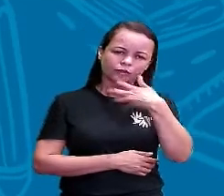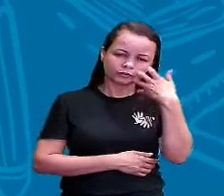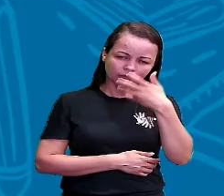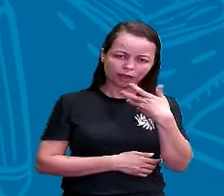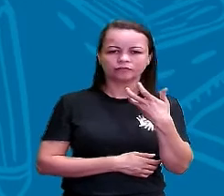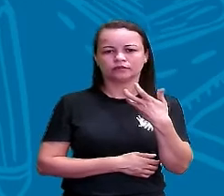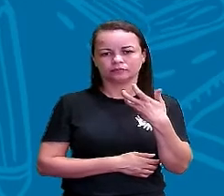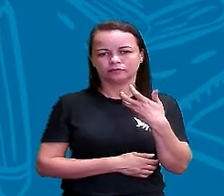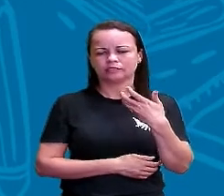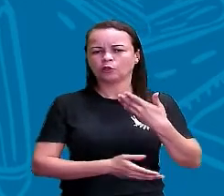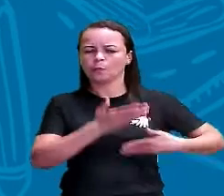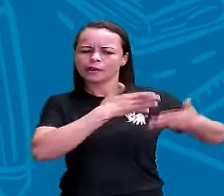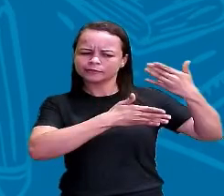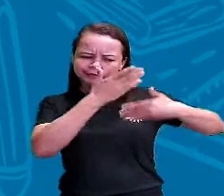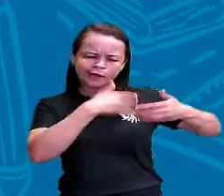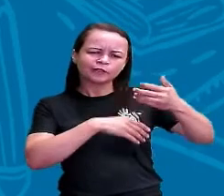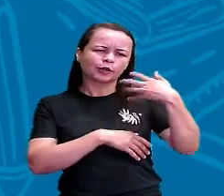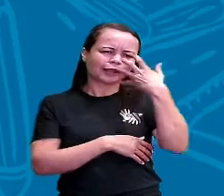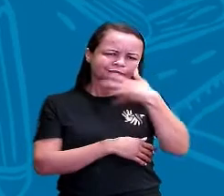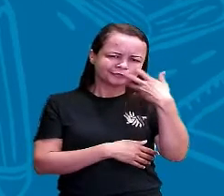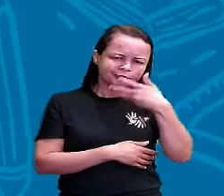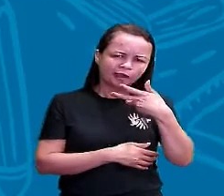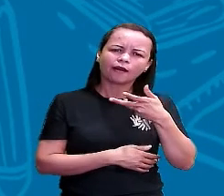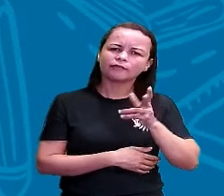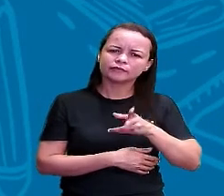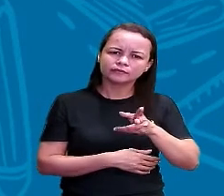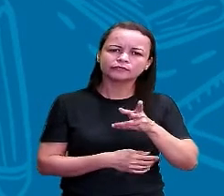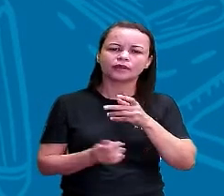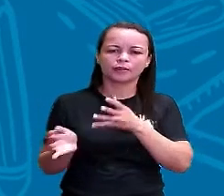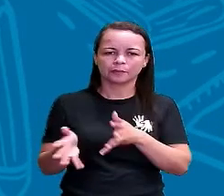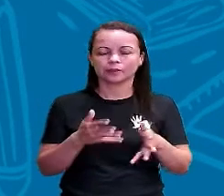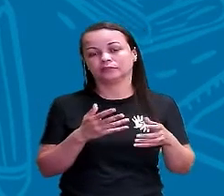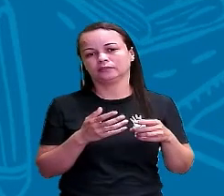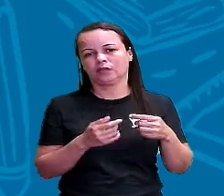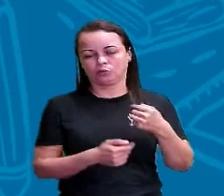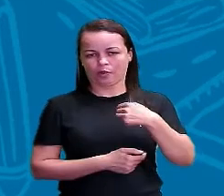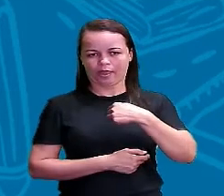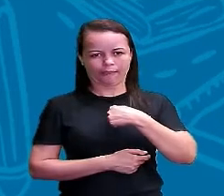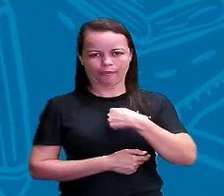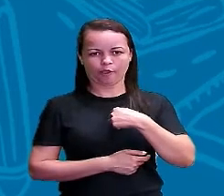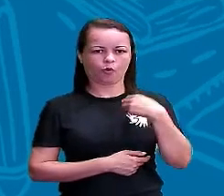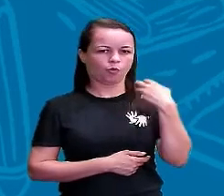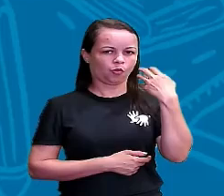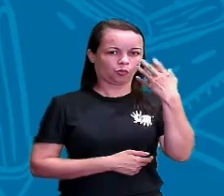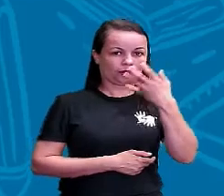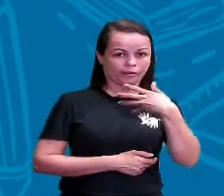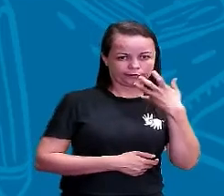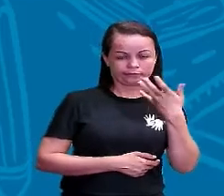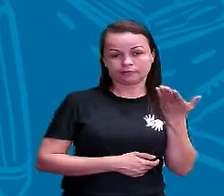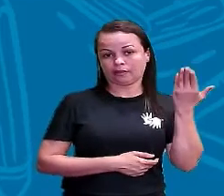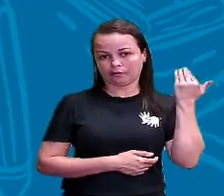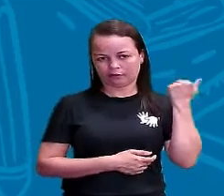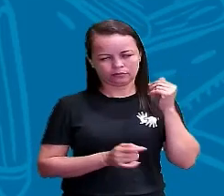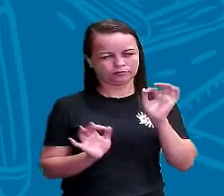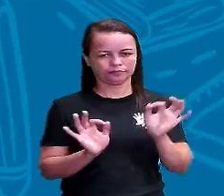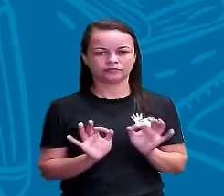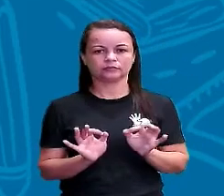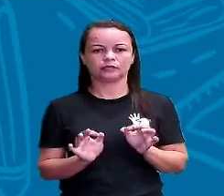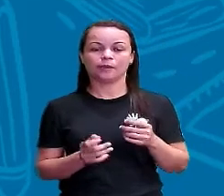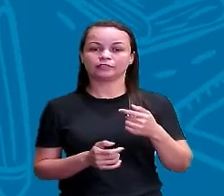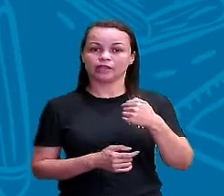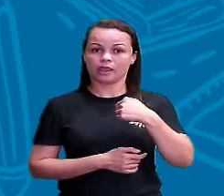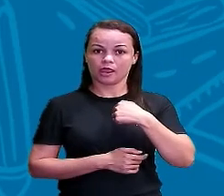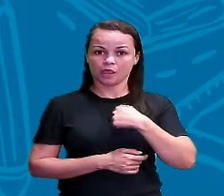muitas vezes no passado. Então, não é eu cantei, né? Sendo aí o pretérito perfeito, mas eu cantava.